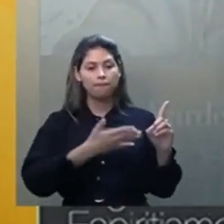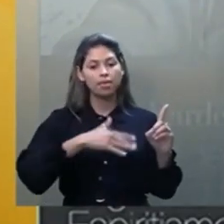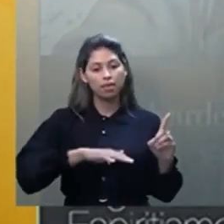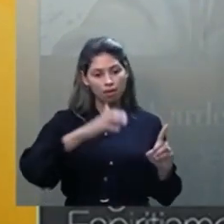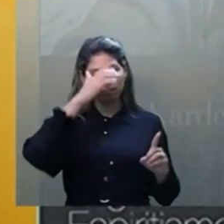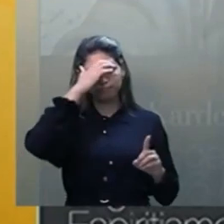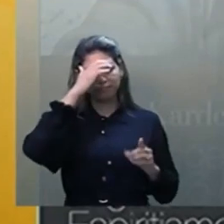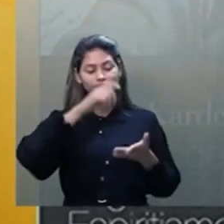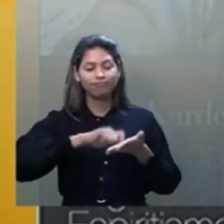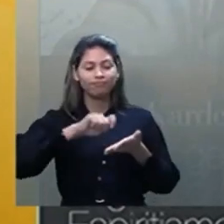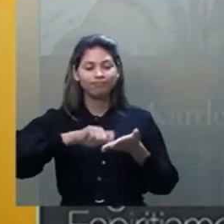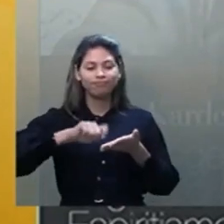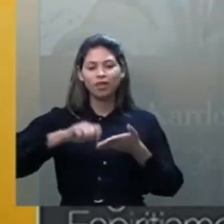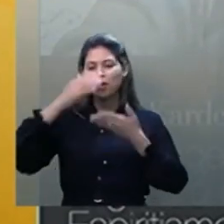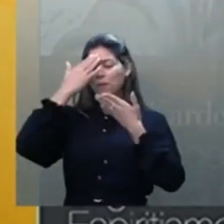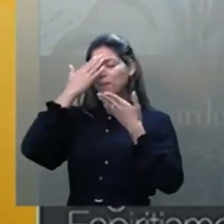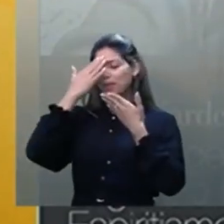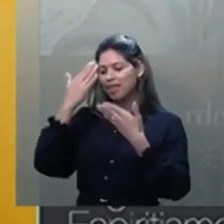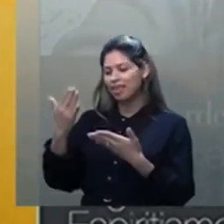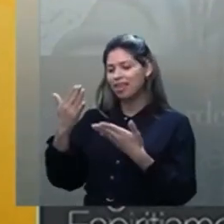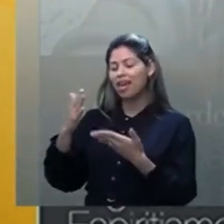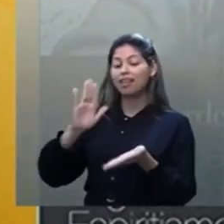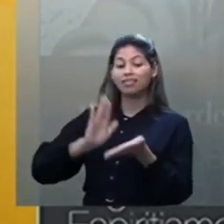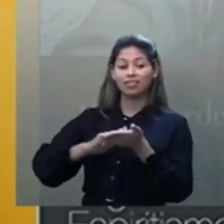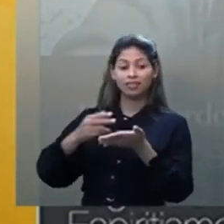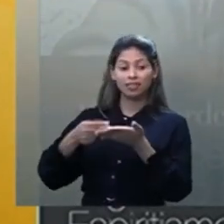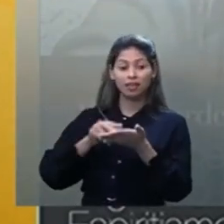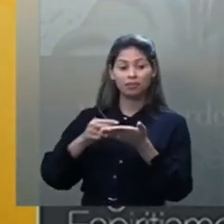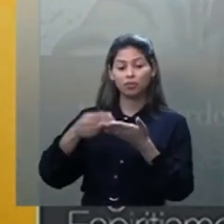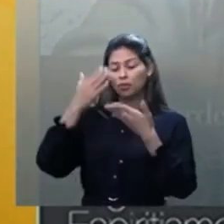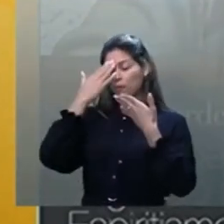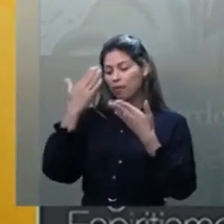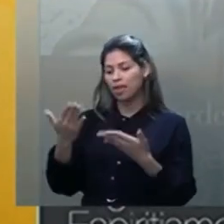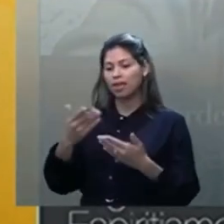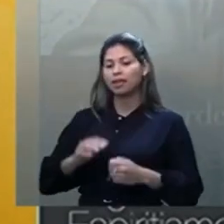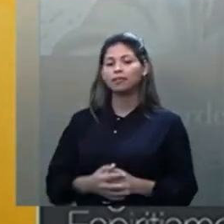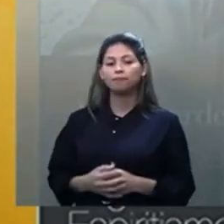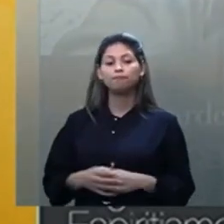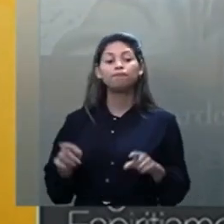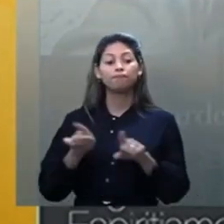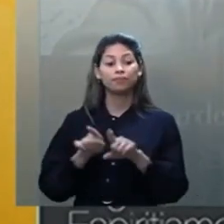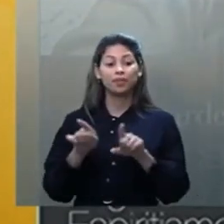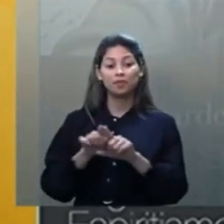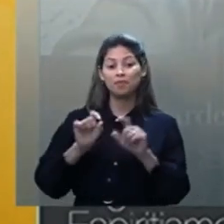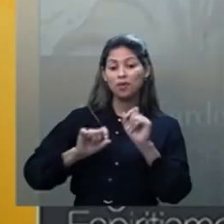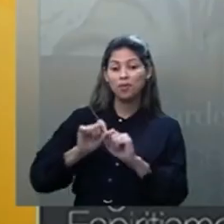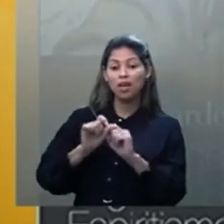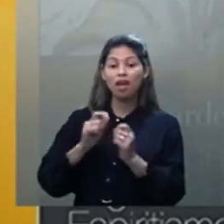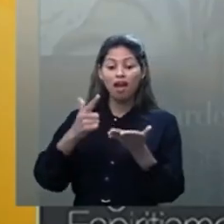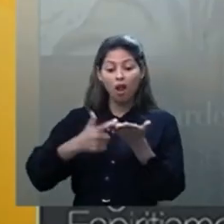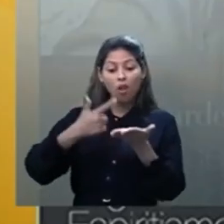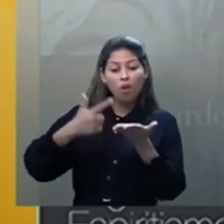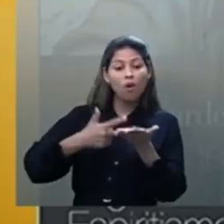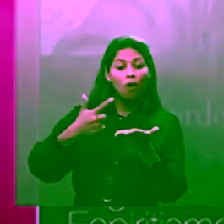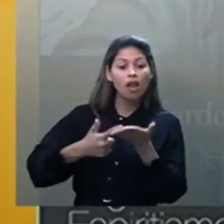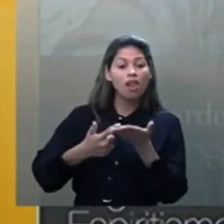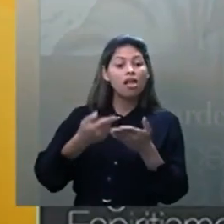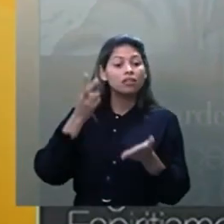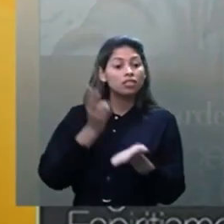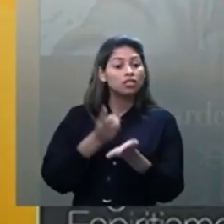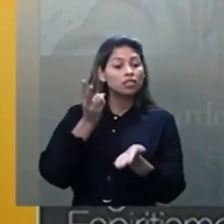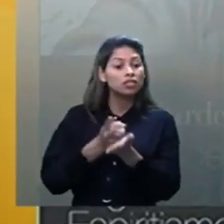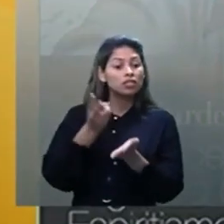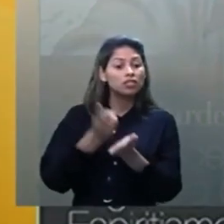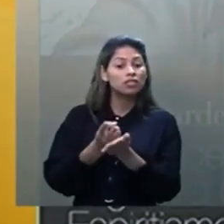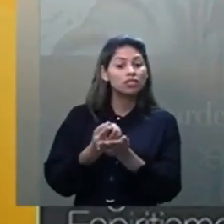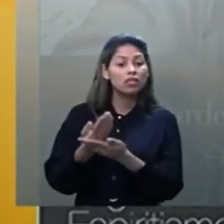de Libras, tá? Muitíssimo obrigado. É, o que ele andava sempre no bolso, no braço, era o